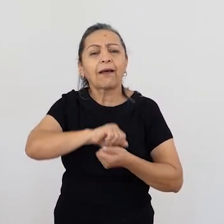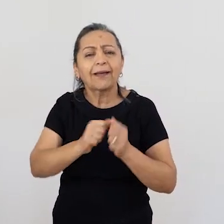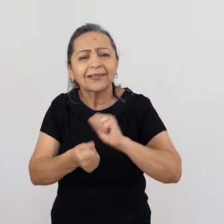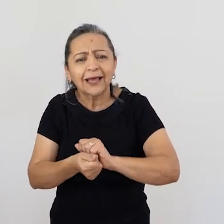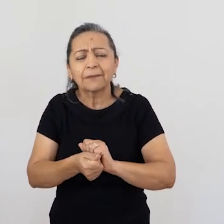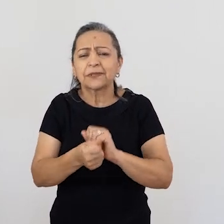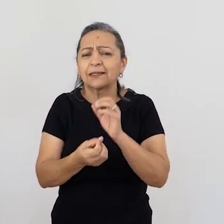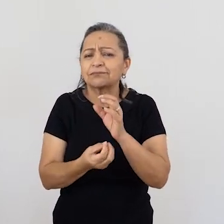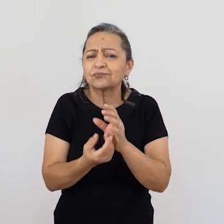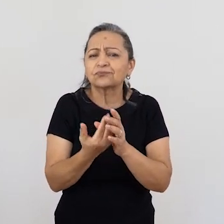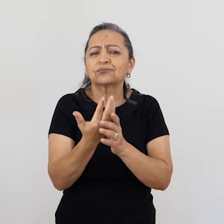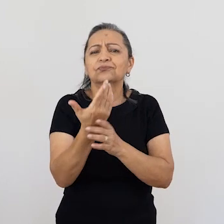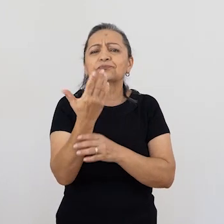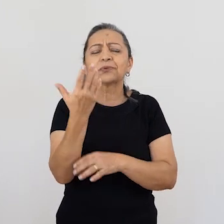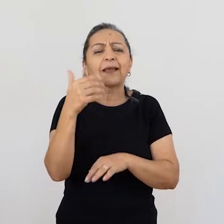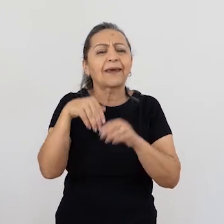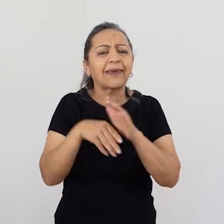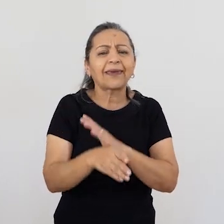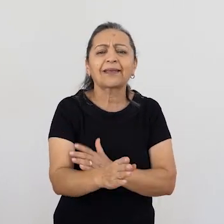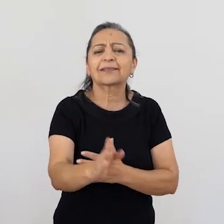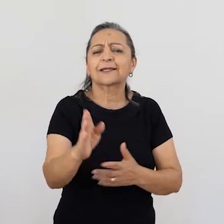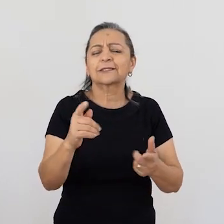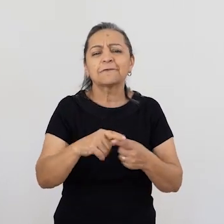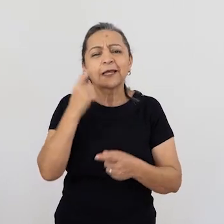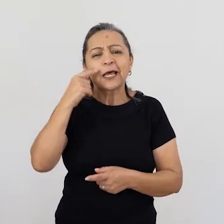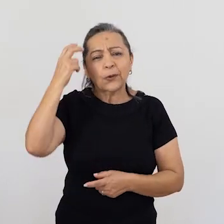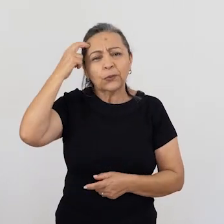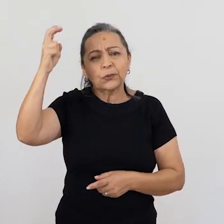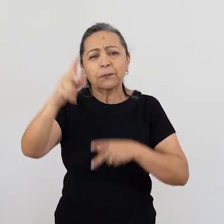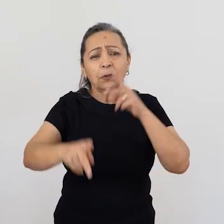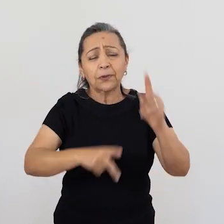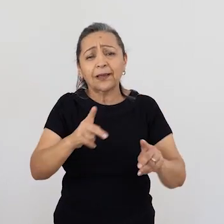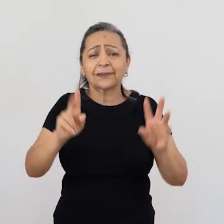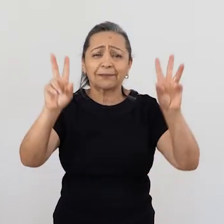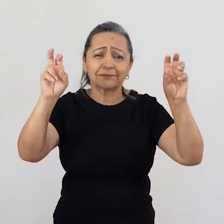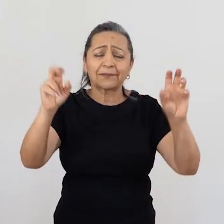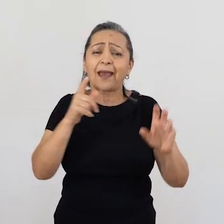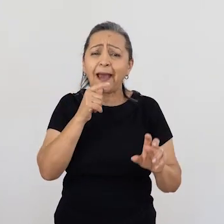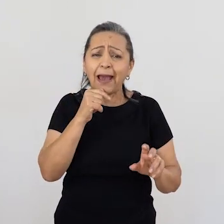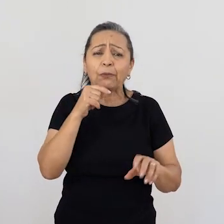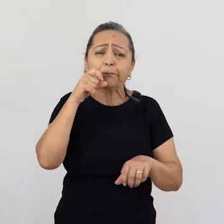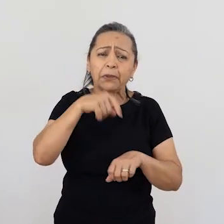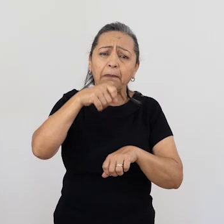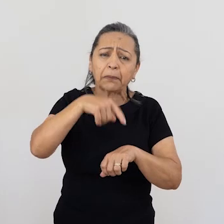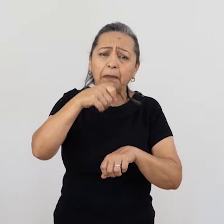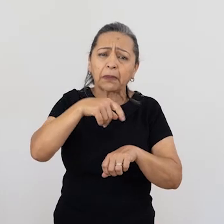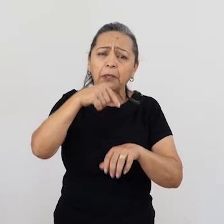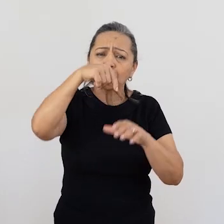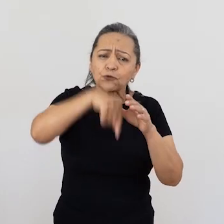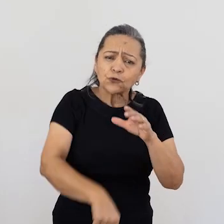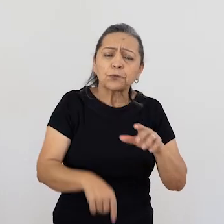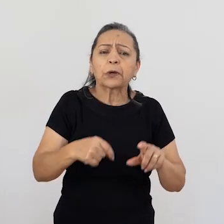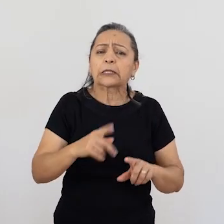identidade, a sua integridade. Ela se amolda, ela flui, ela penetra. E